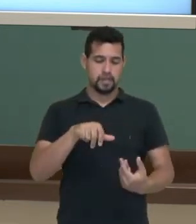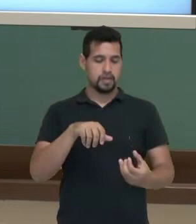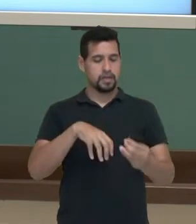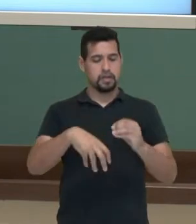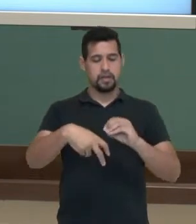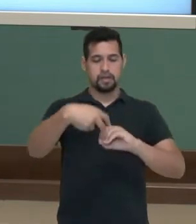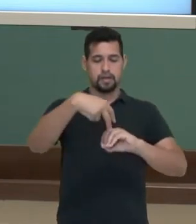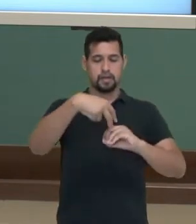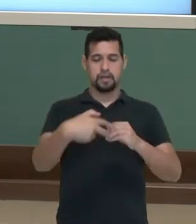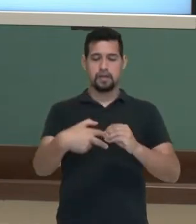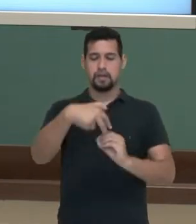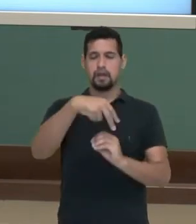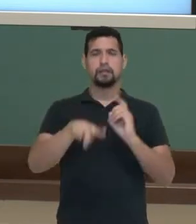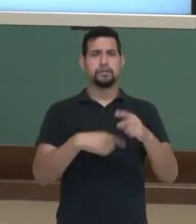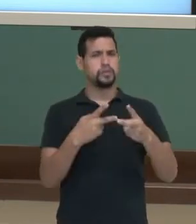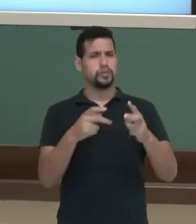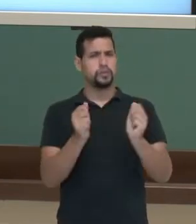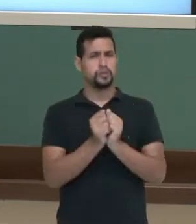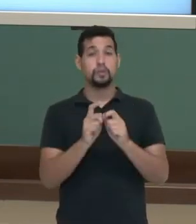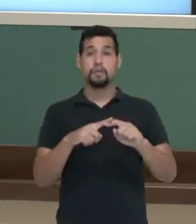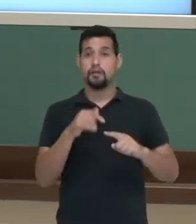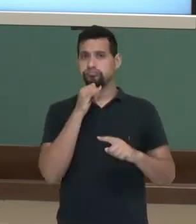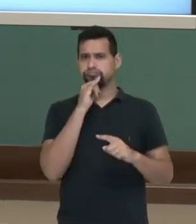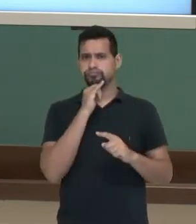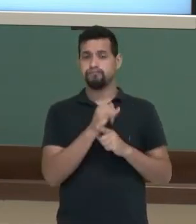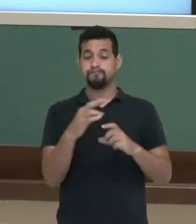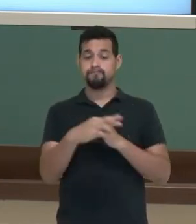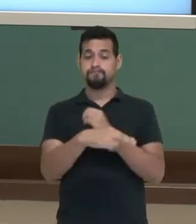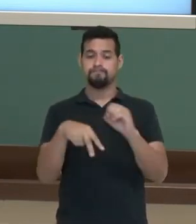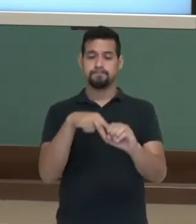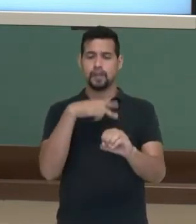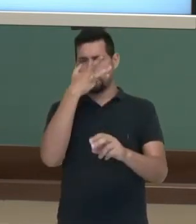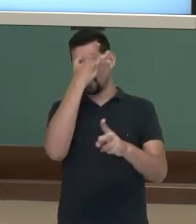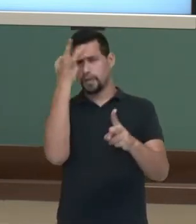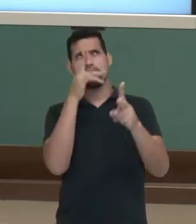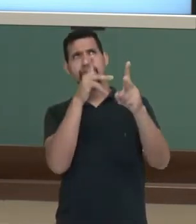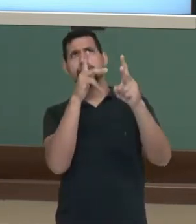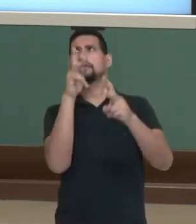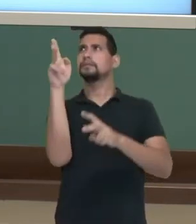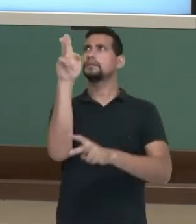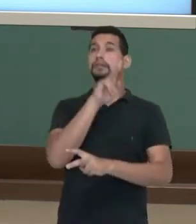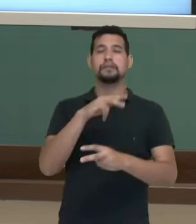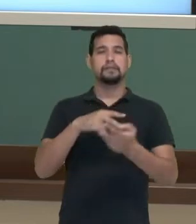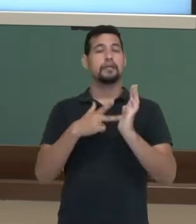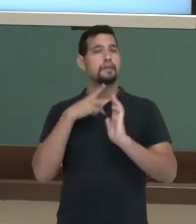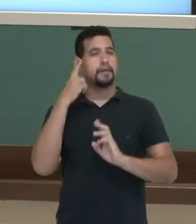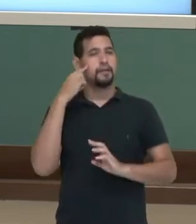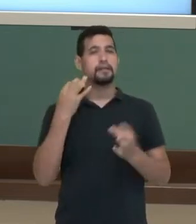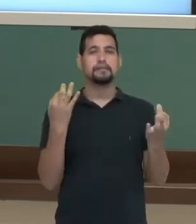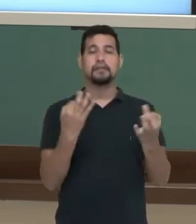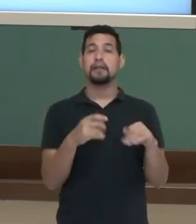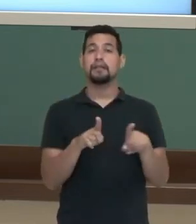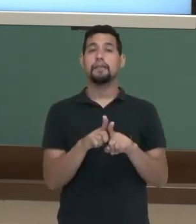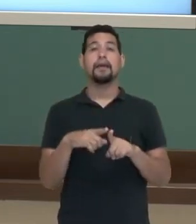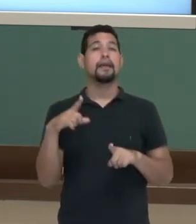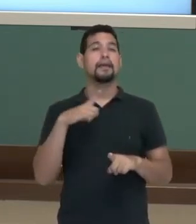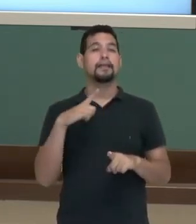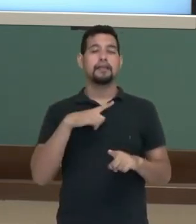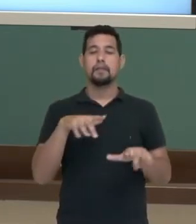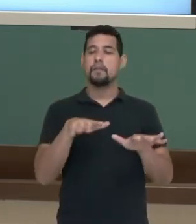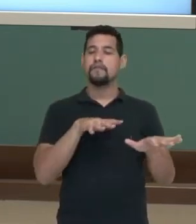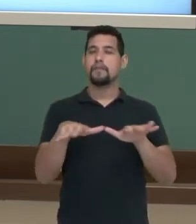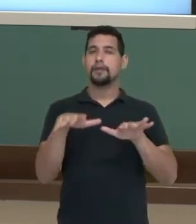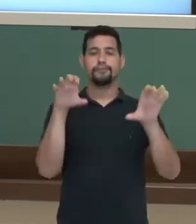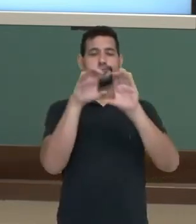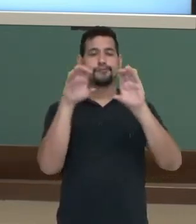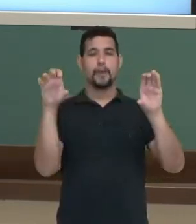junto. Por isso, a partir do ponto de vista do observador, nós temos uma noção que quem está se movimentando